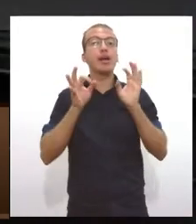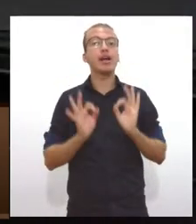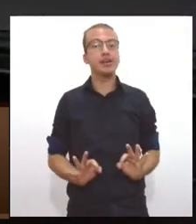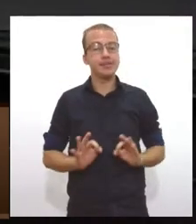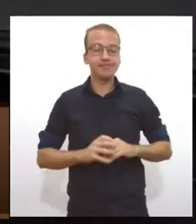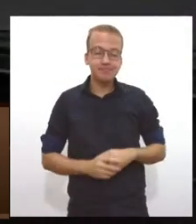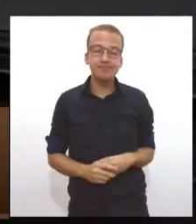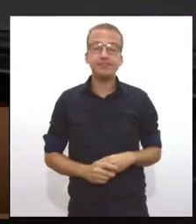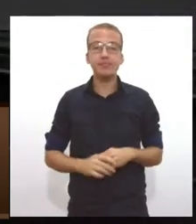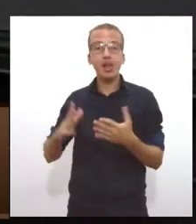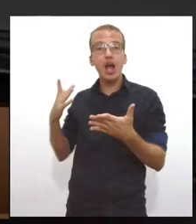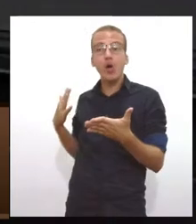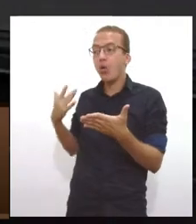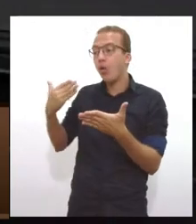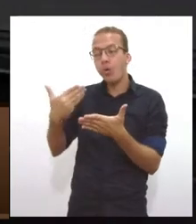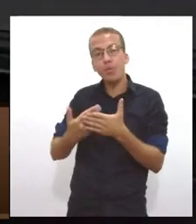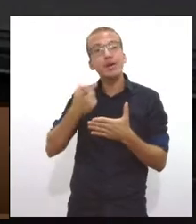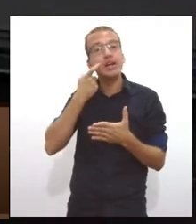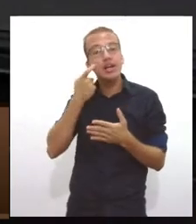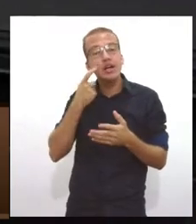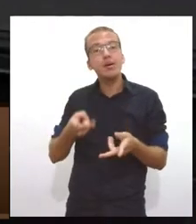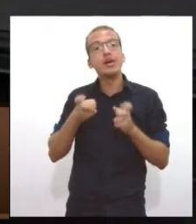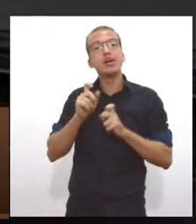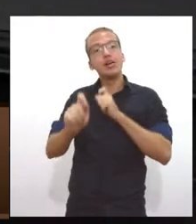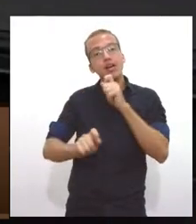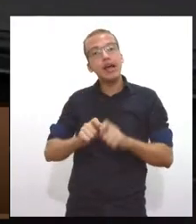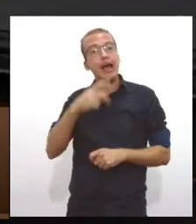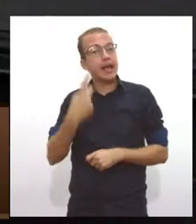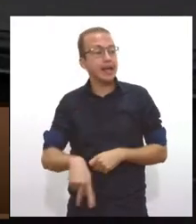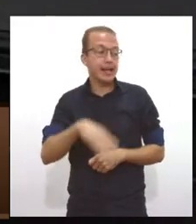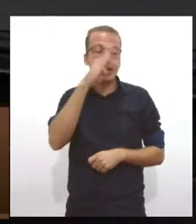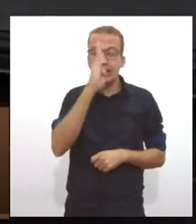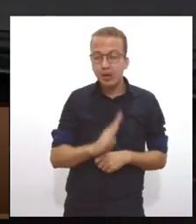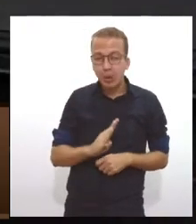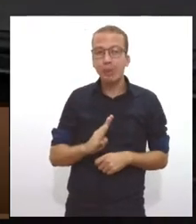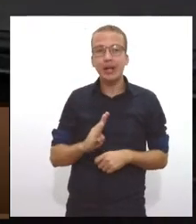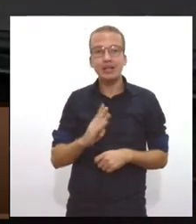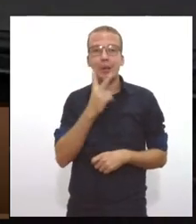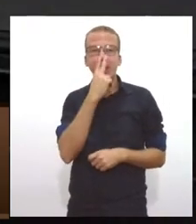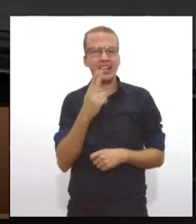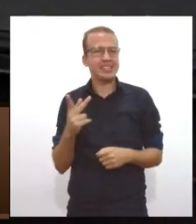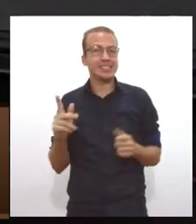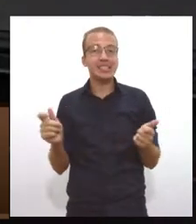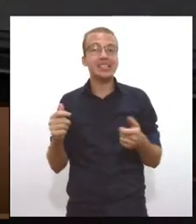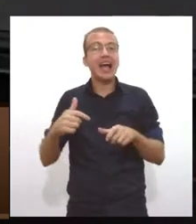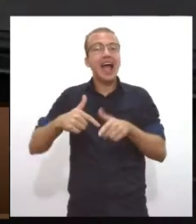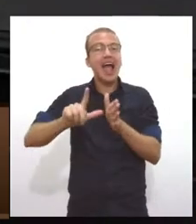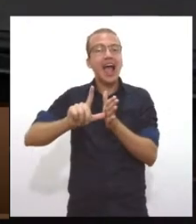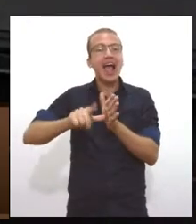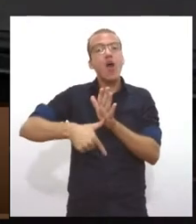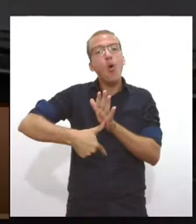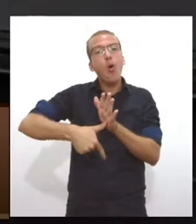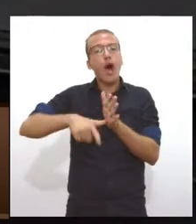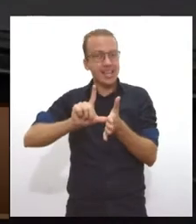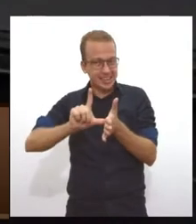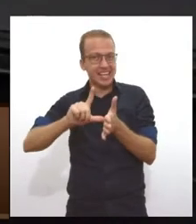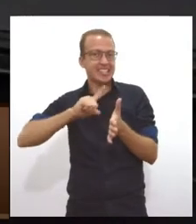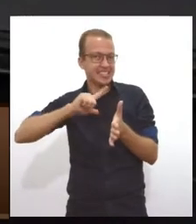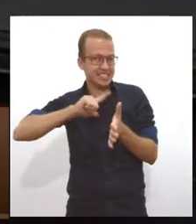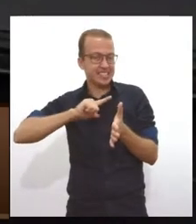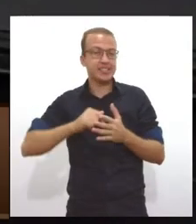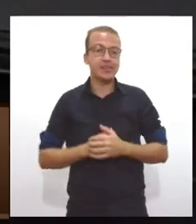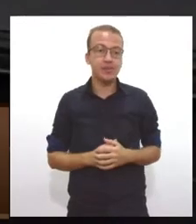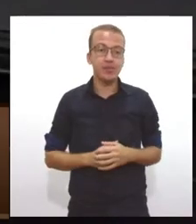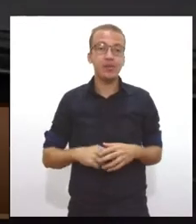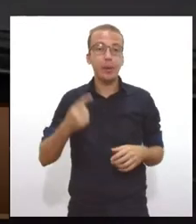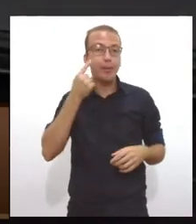contramão do Brasil em relação a outros países que buscam avançar e aperfeiçoar o modelo de gestão ambiental. Eu falo nem